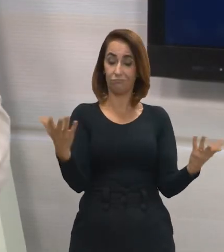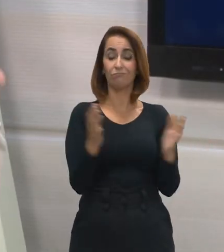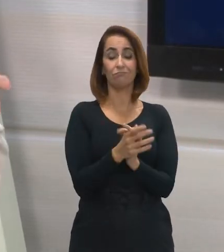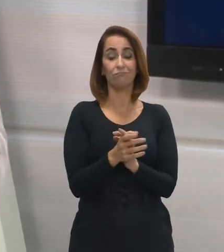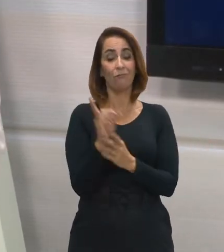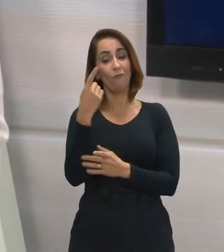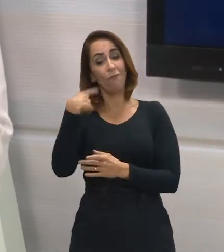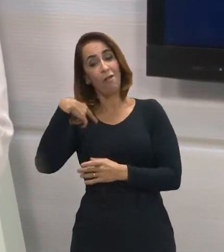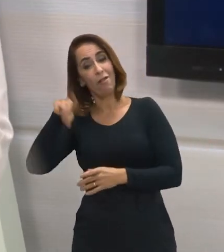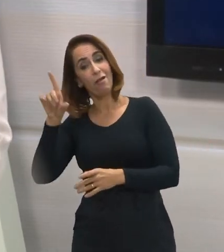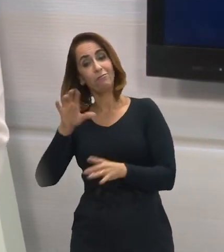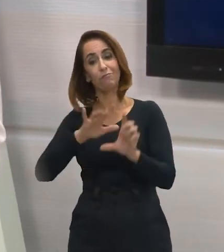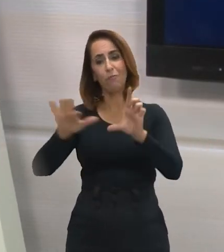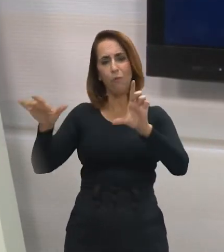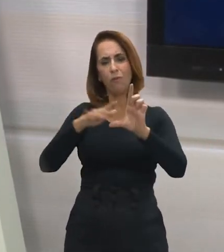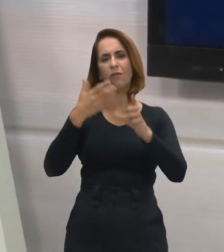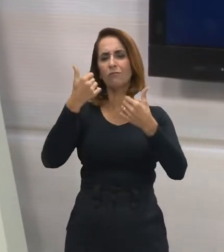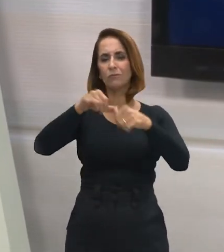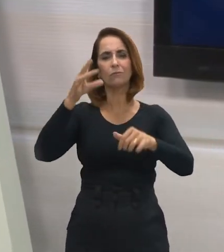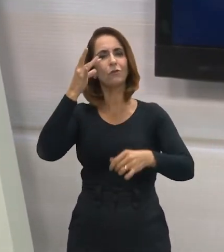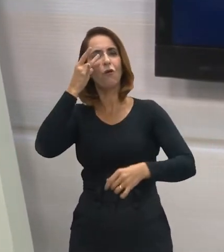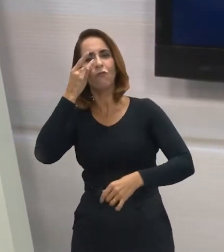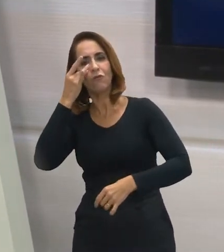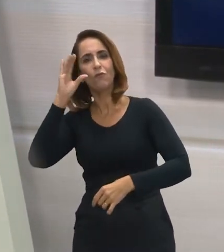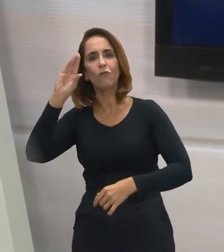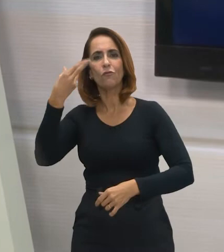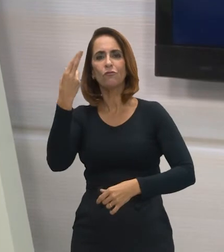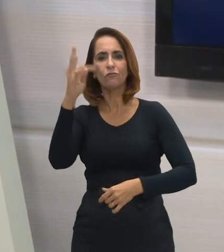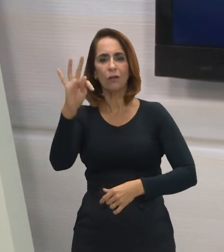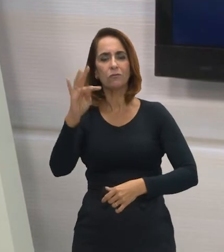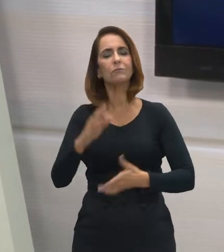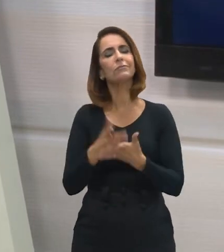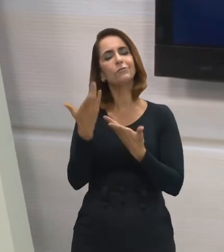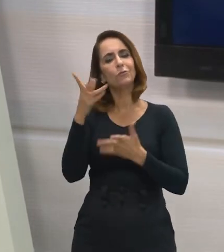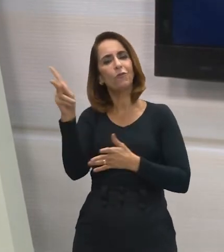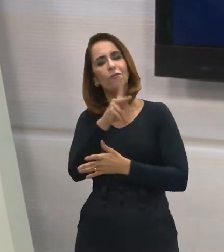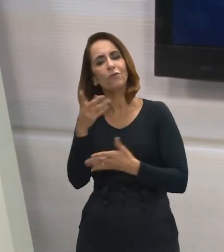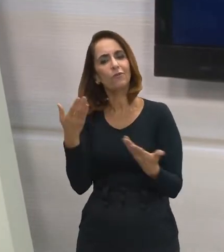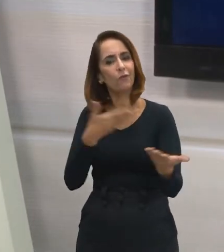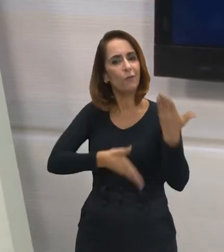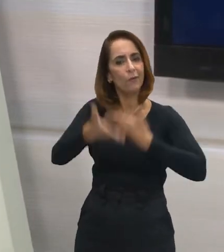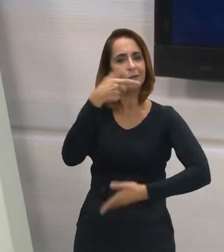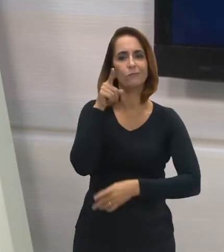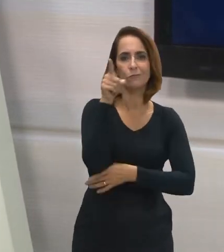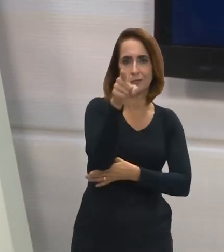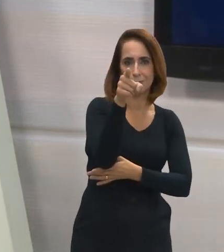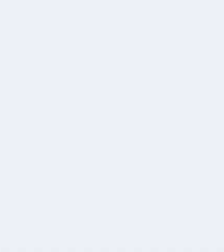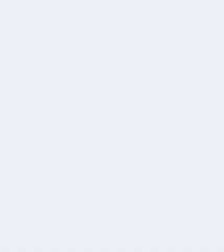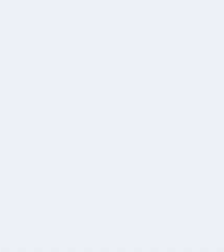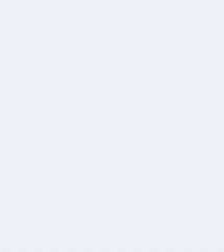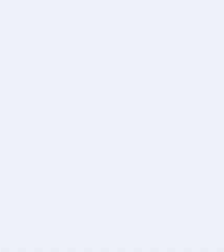Então, vai lá no nosso portal que nós estamos ao vivo no chat e os professores vão interagir com você.